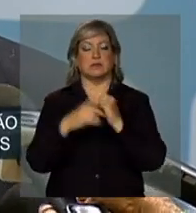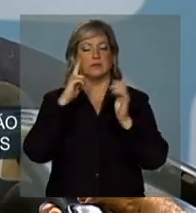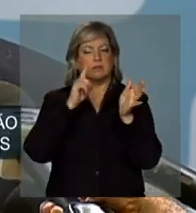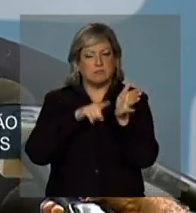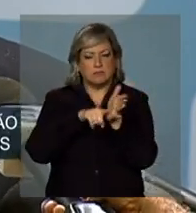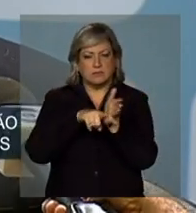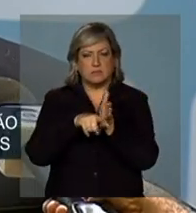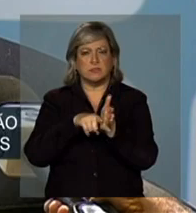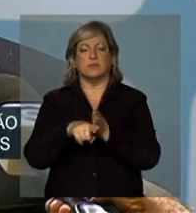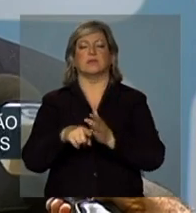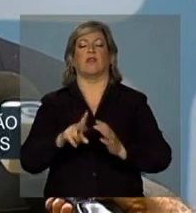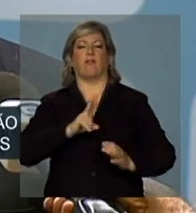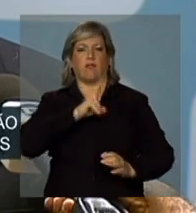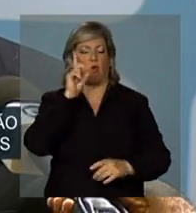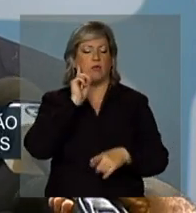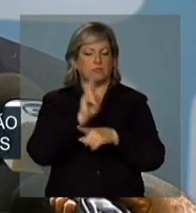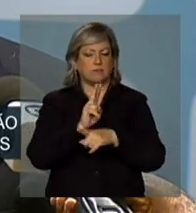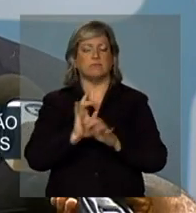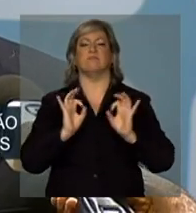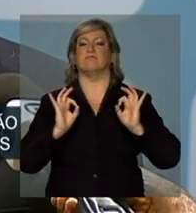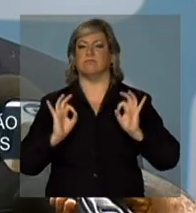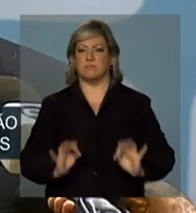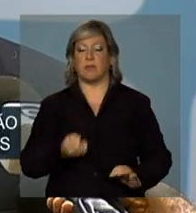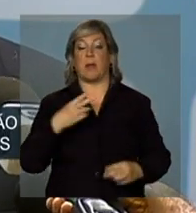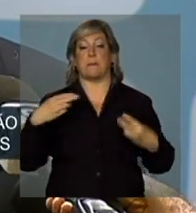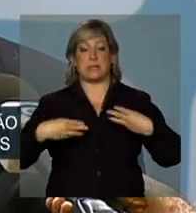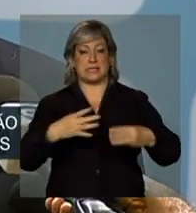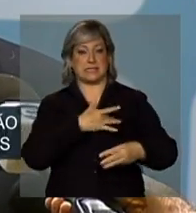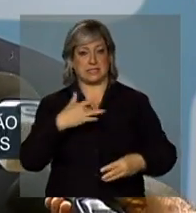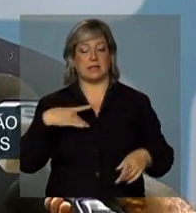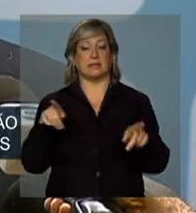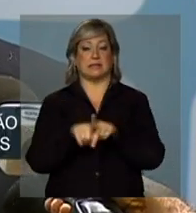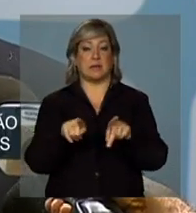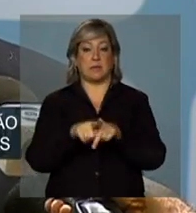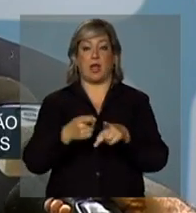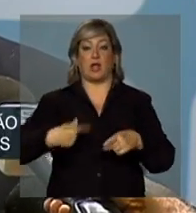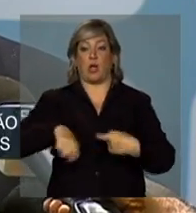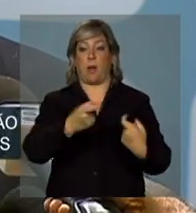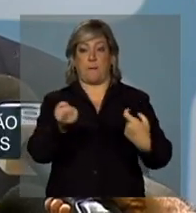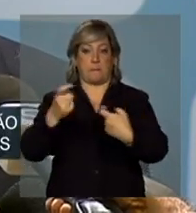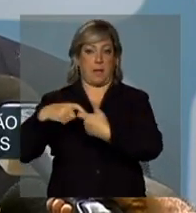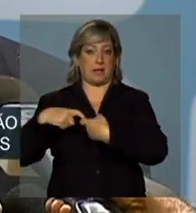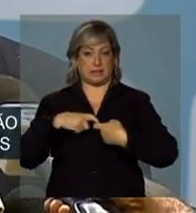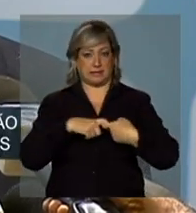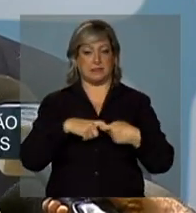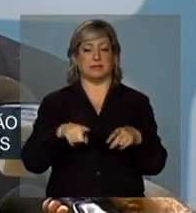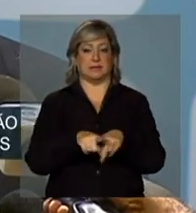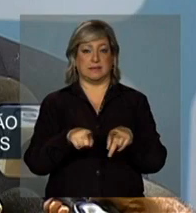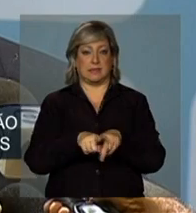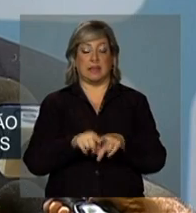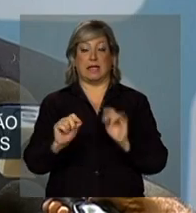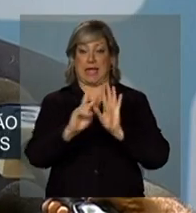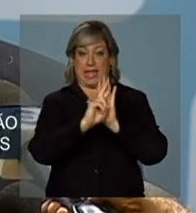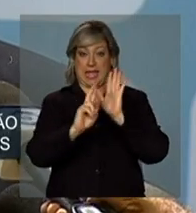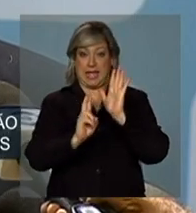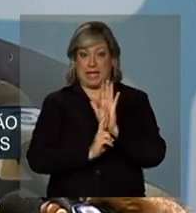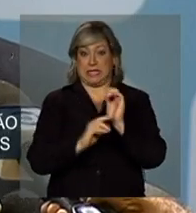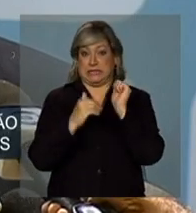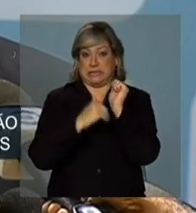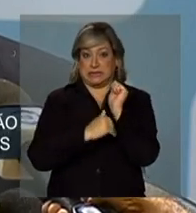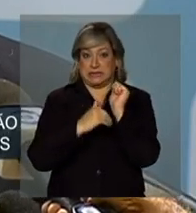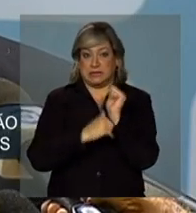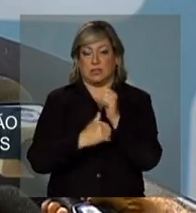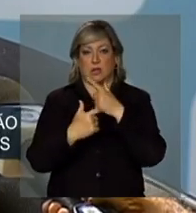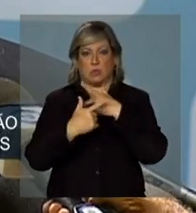fortemente acompanhados, não só pelo Ministério da Saúde, mas pelos nossos parceiros. Inclusive, as regras de sigilo